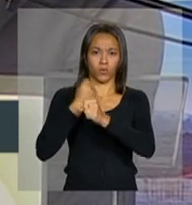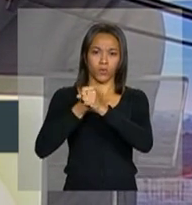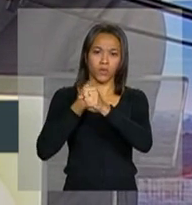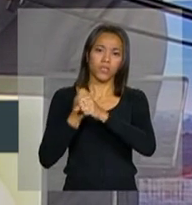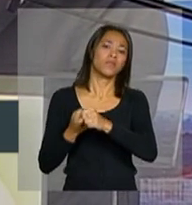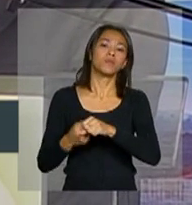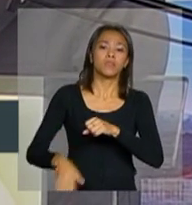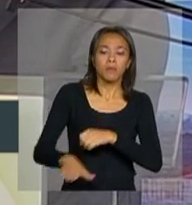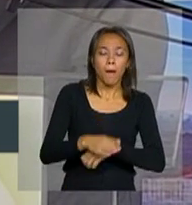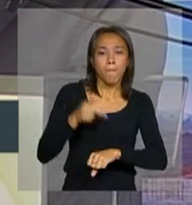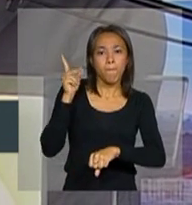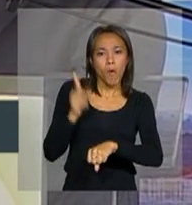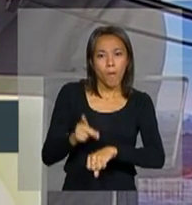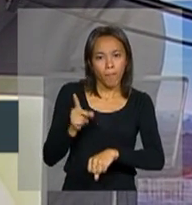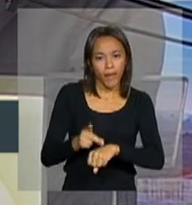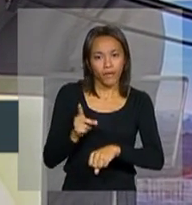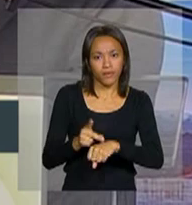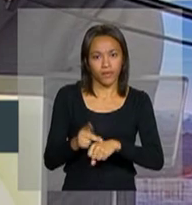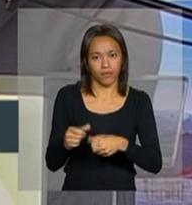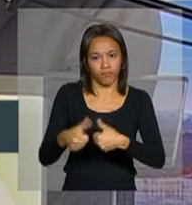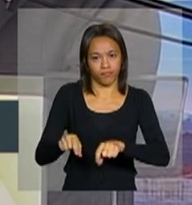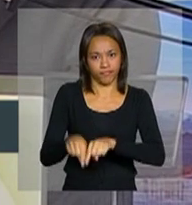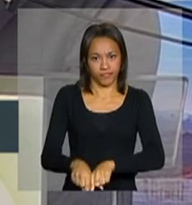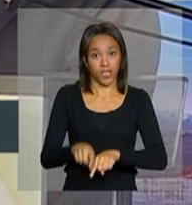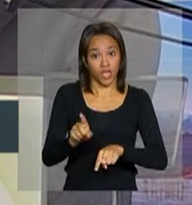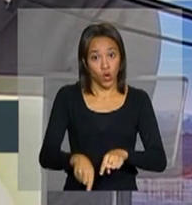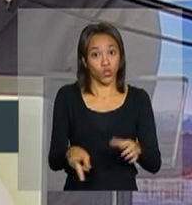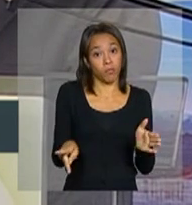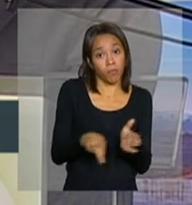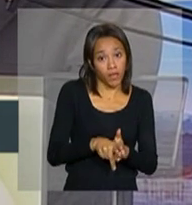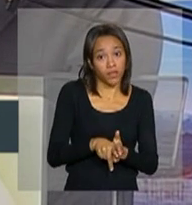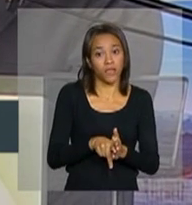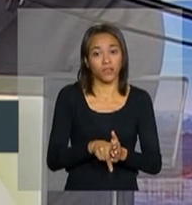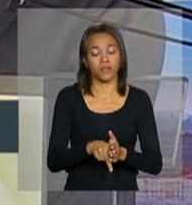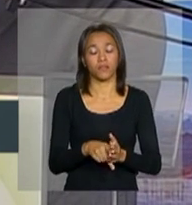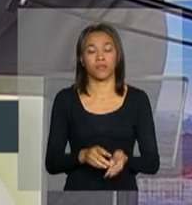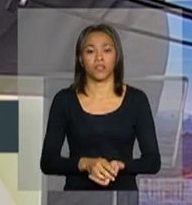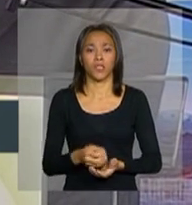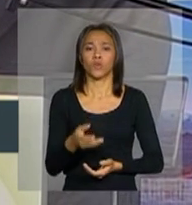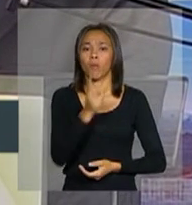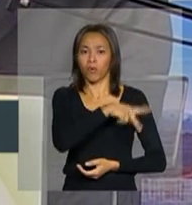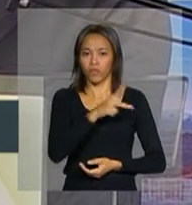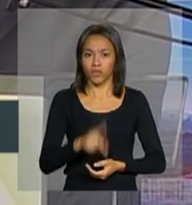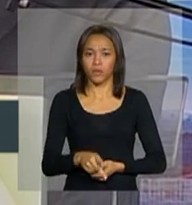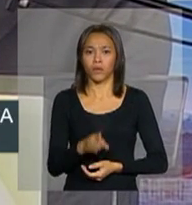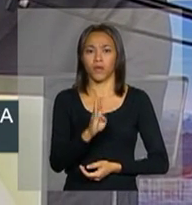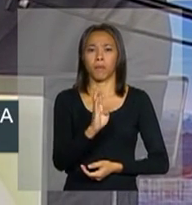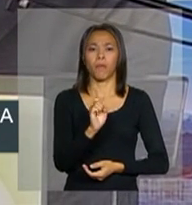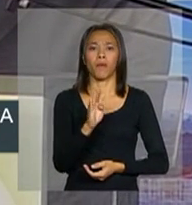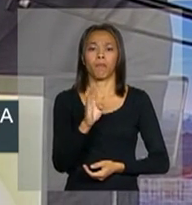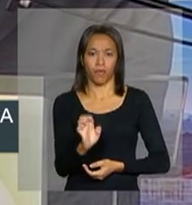pedra do paredão do Estreito, que hoje é de propriedade da nobre professora Bebé,